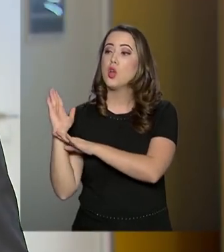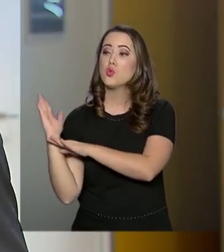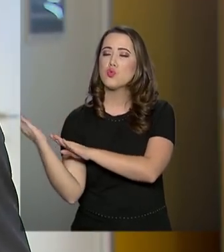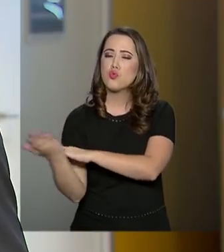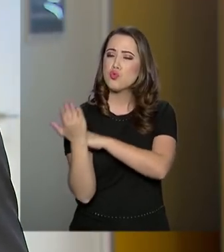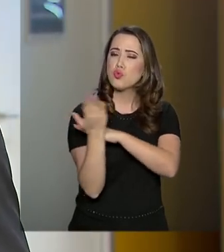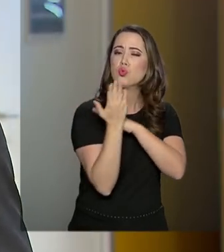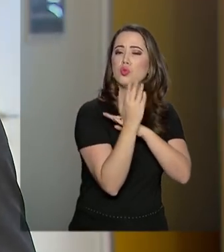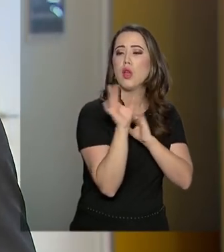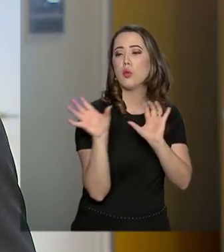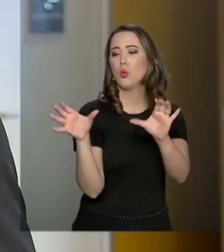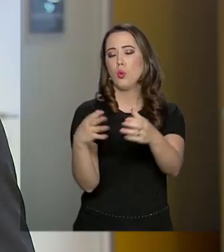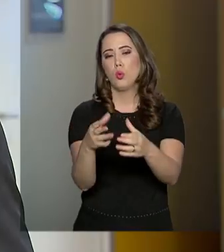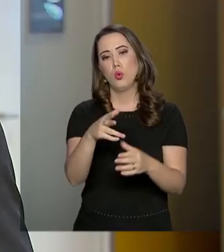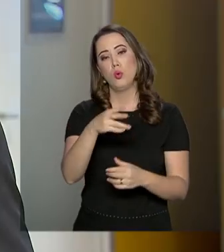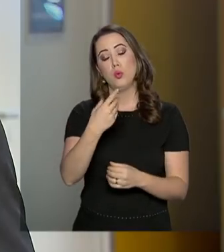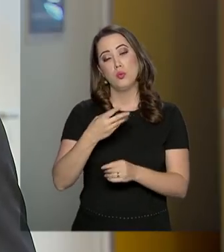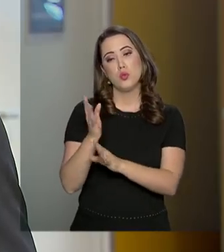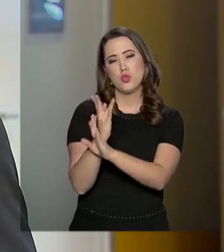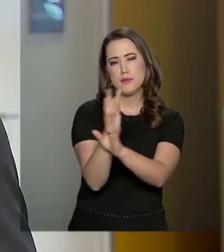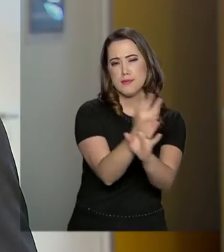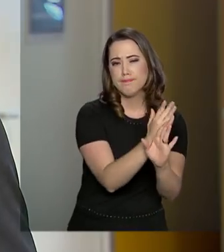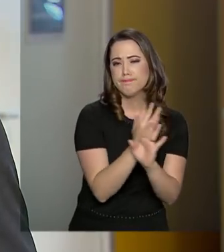para que a proposta seja aprovada.